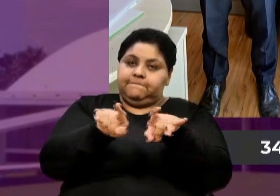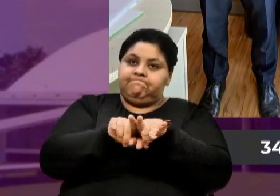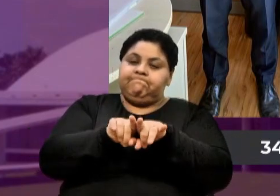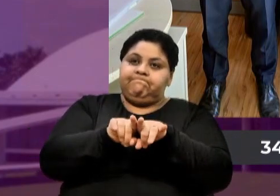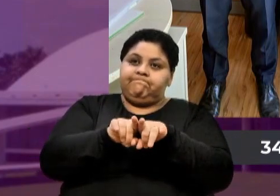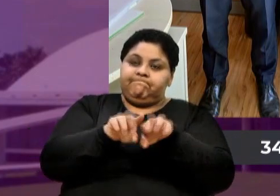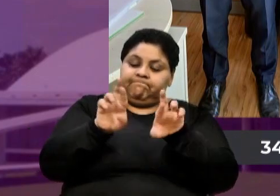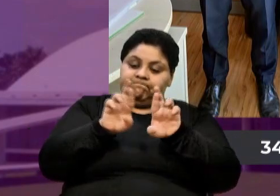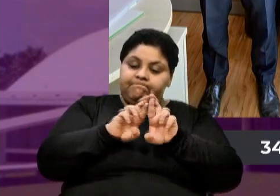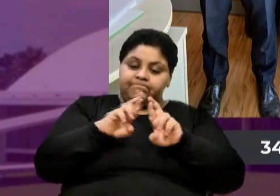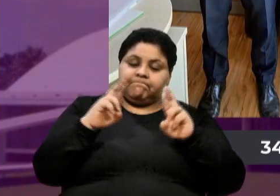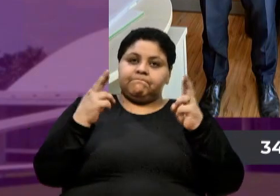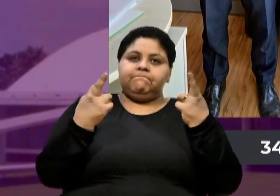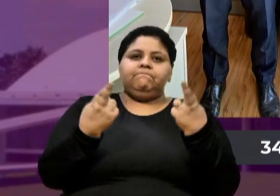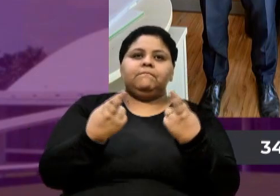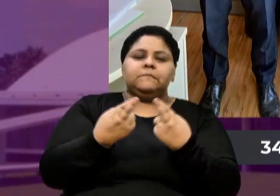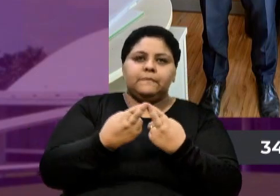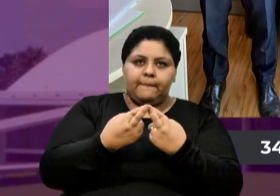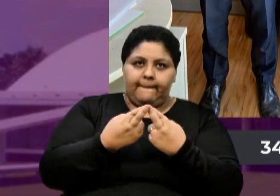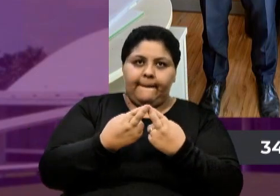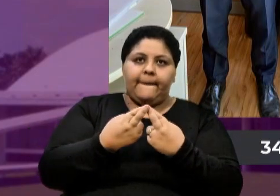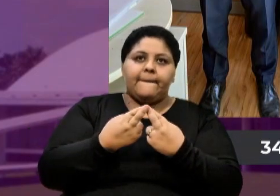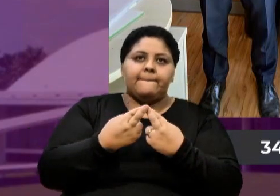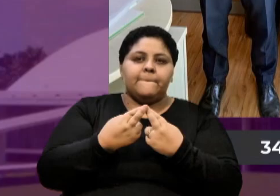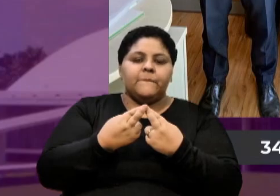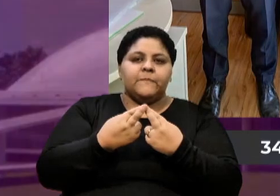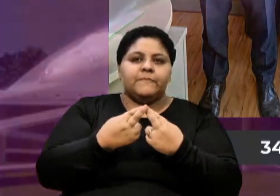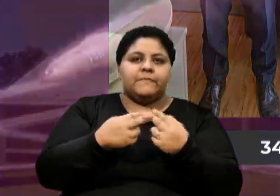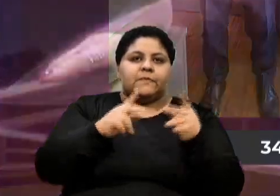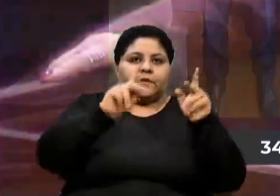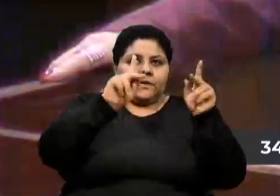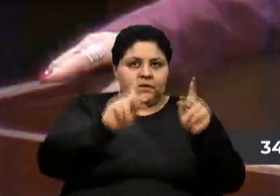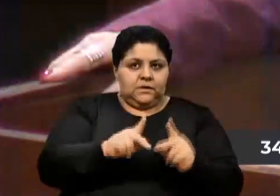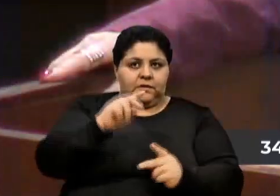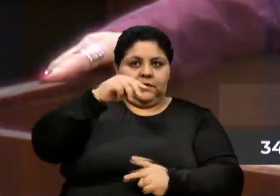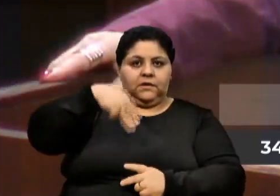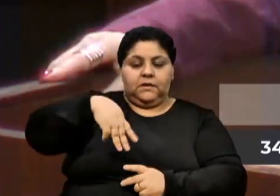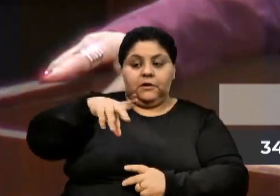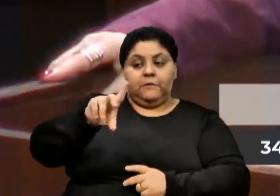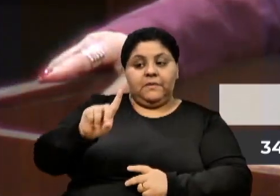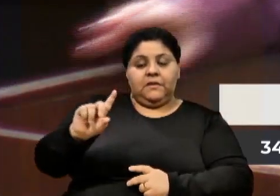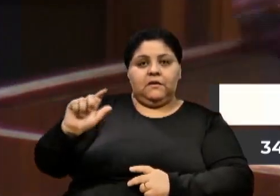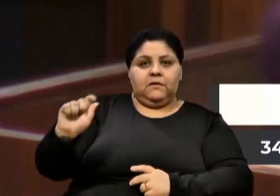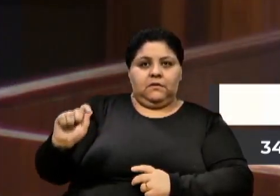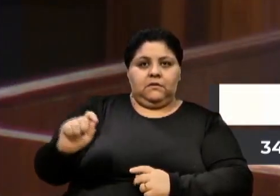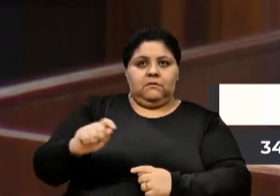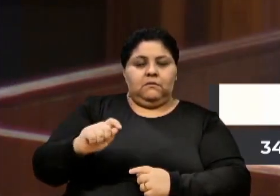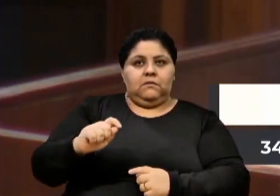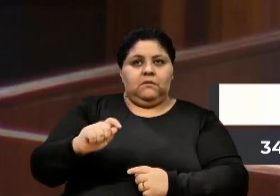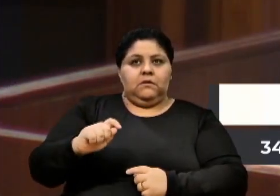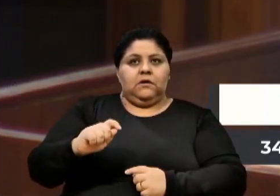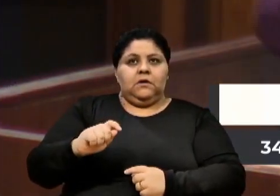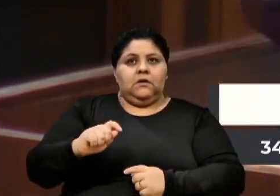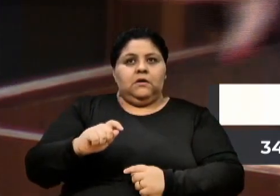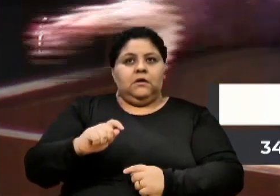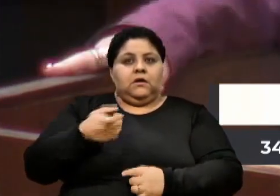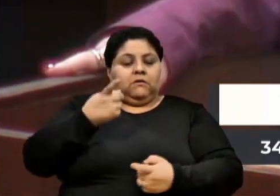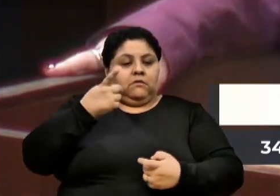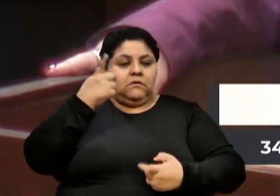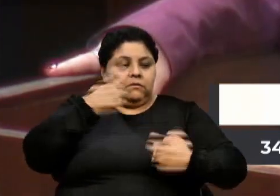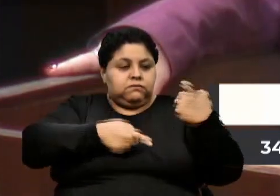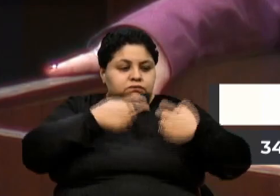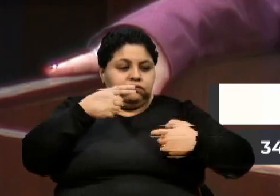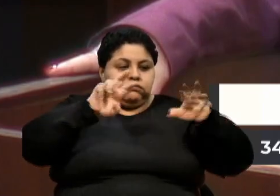a pessoa do MDA, para discutir temas como o Programa